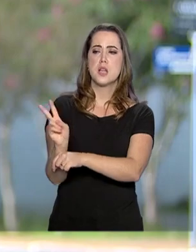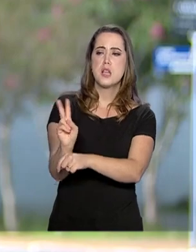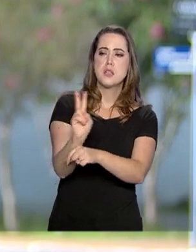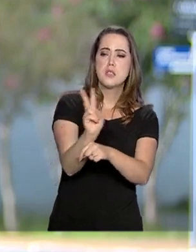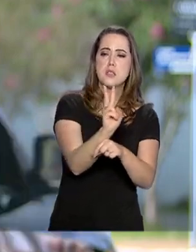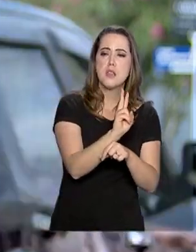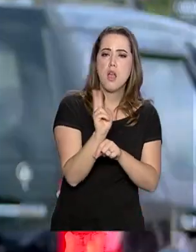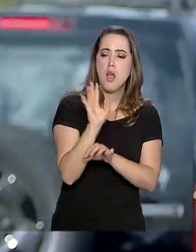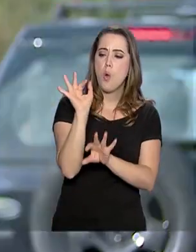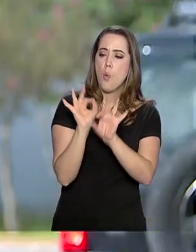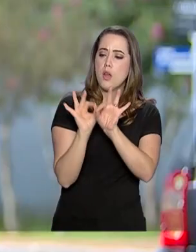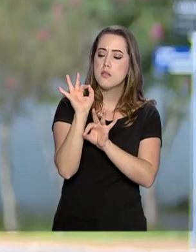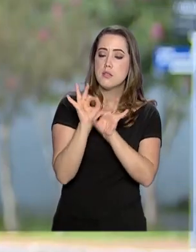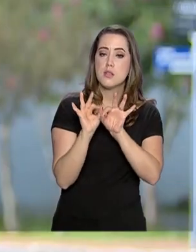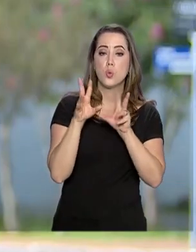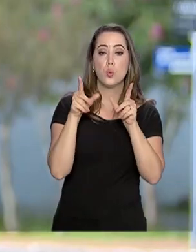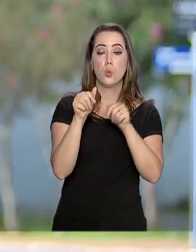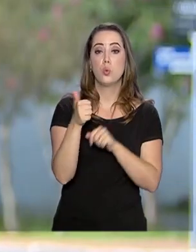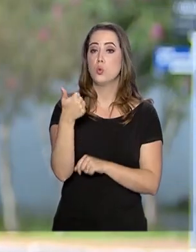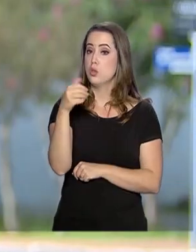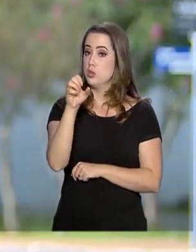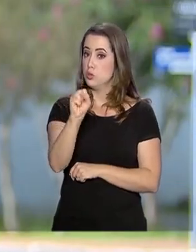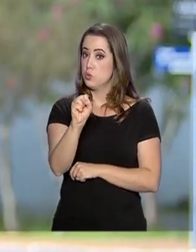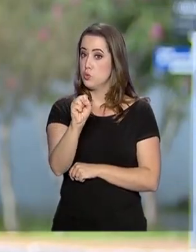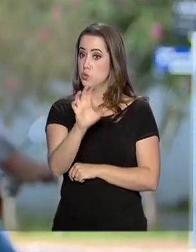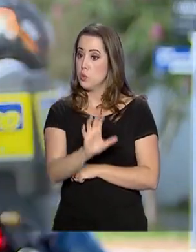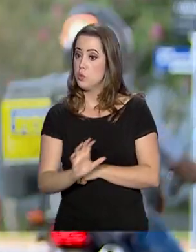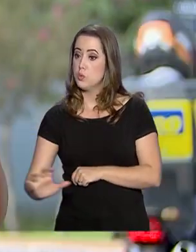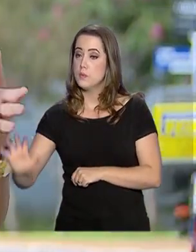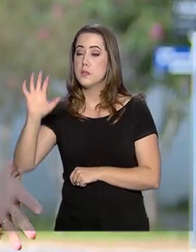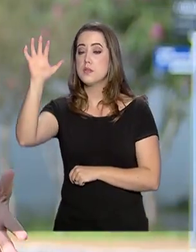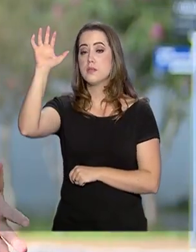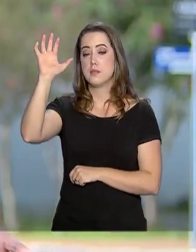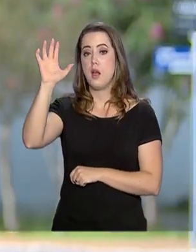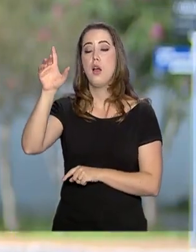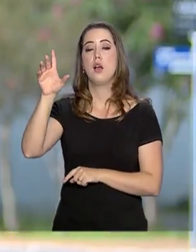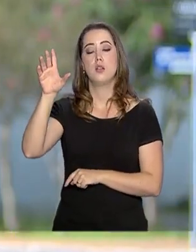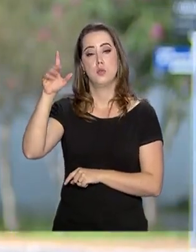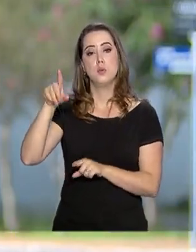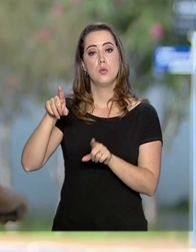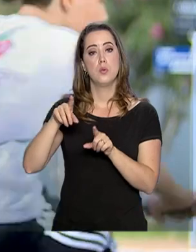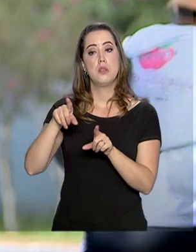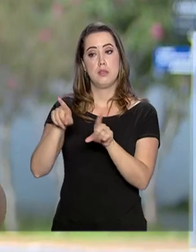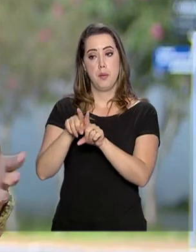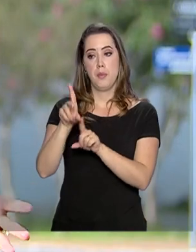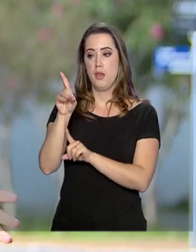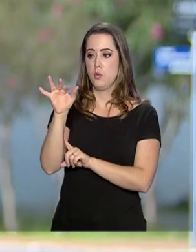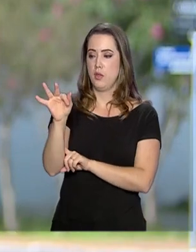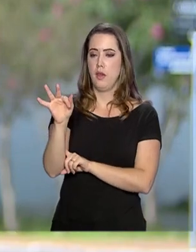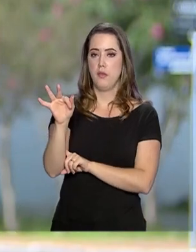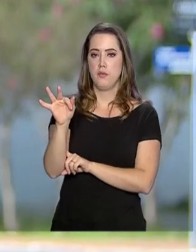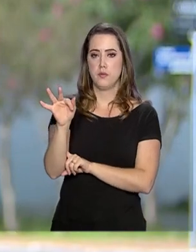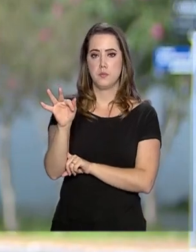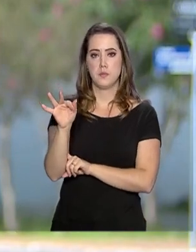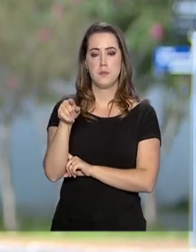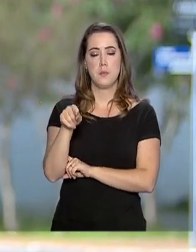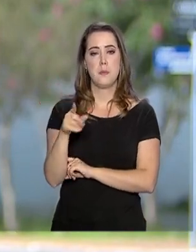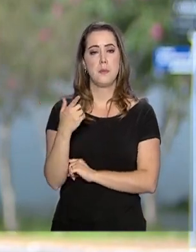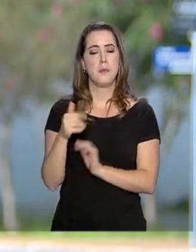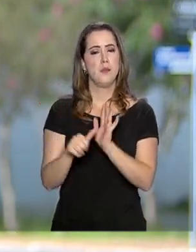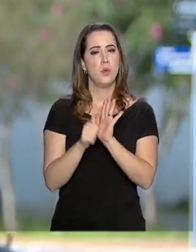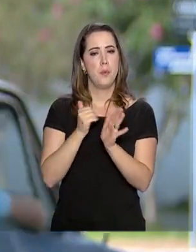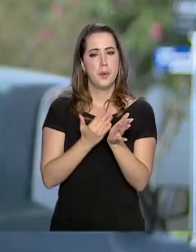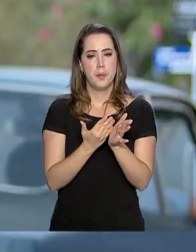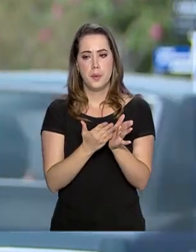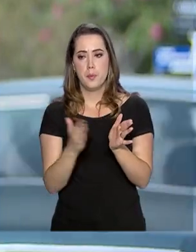fiscalização em 18 estados do Brasil, inclusive o Paraná e também o Distrito Federal. Então, ao todo serão 18 estados. Nesse primeiro momento,